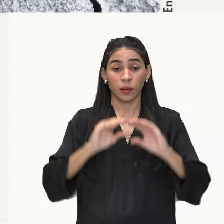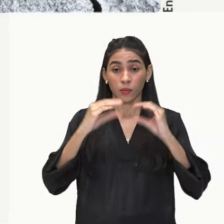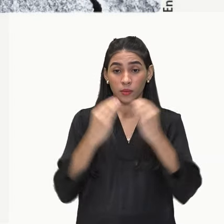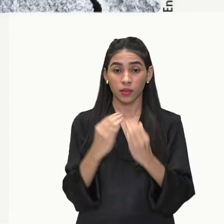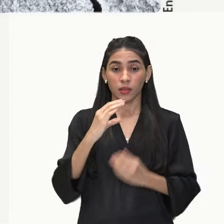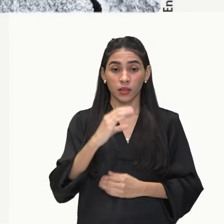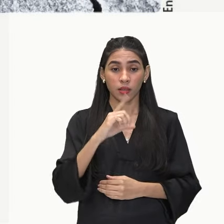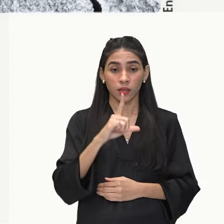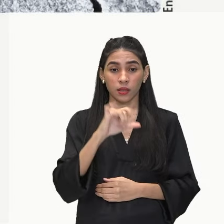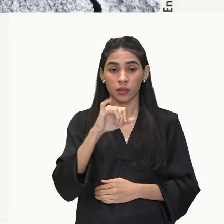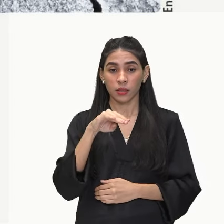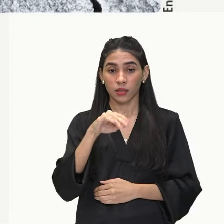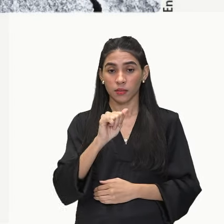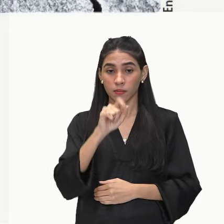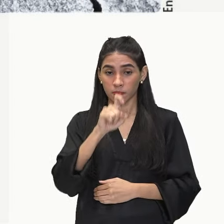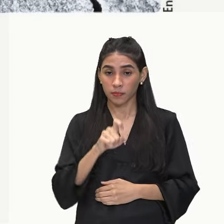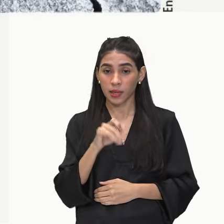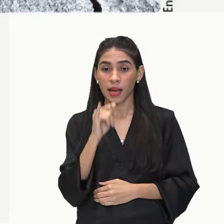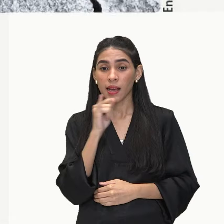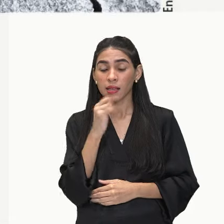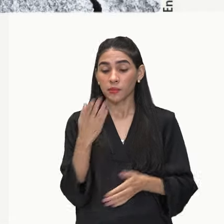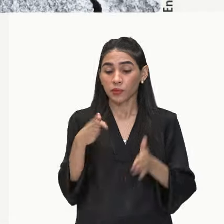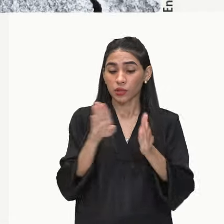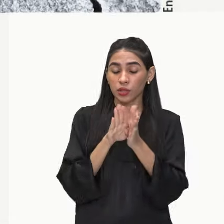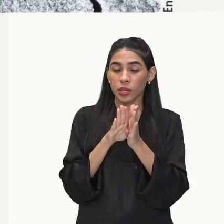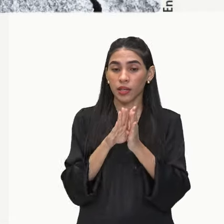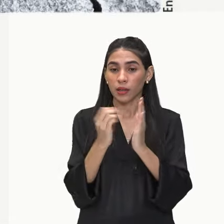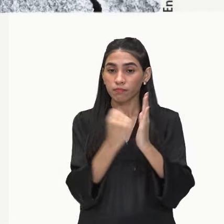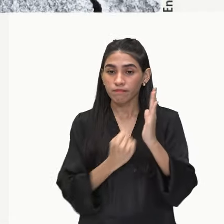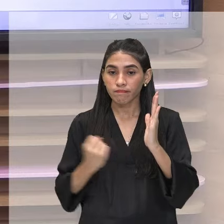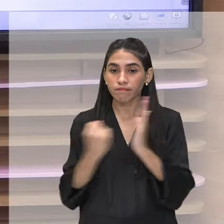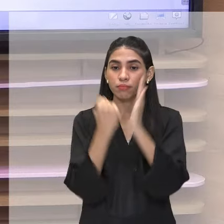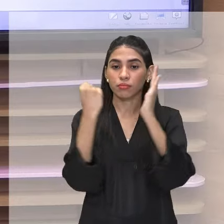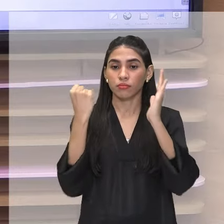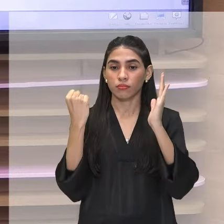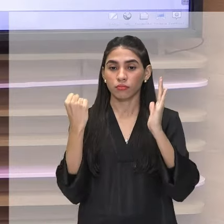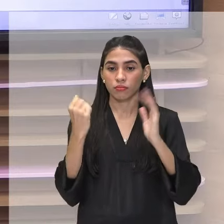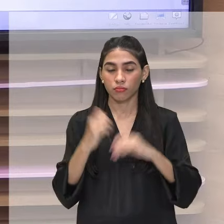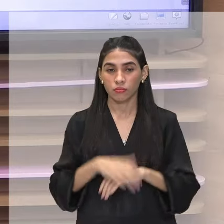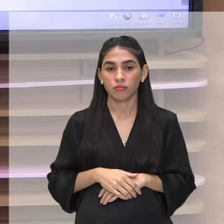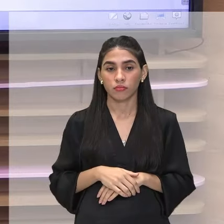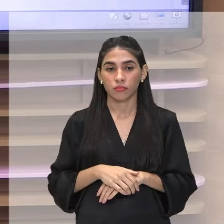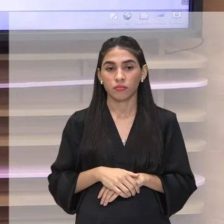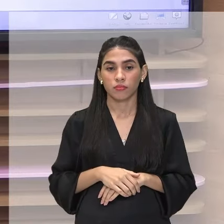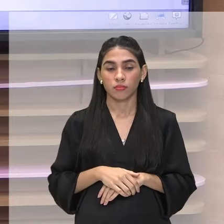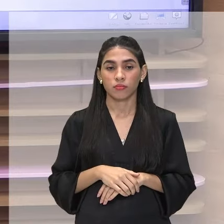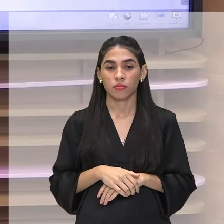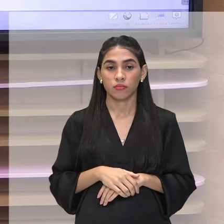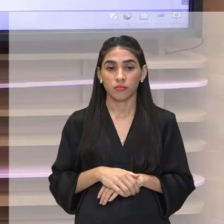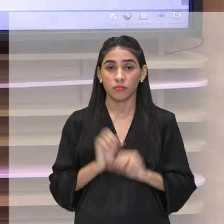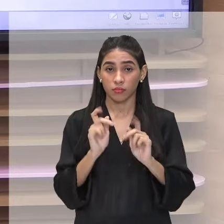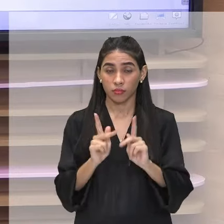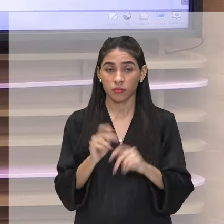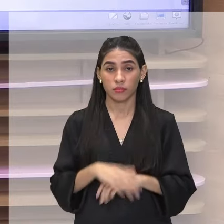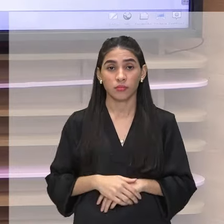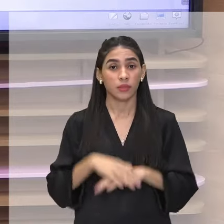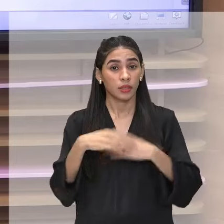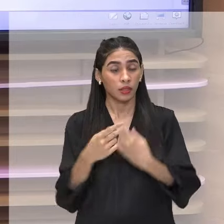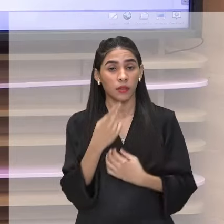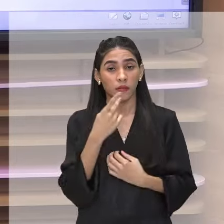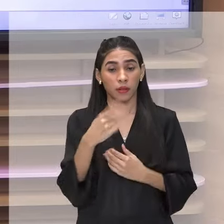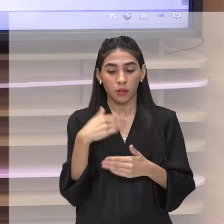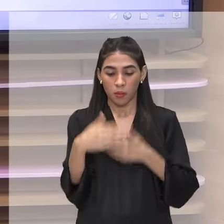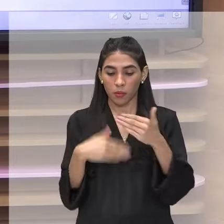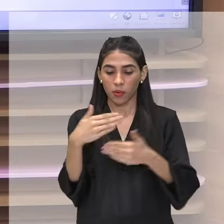comunidade Clímax, né? Quando ela chega ali no auge dessa sucessão ecológica. Tá bom? Então, quando a gente fala desse